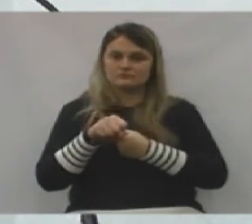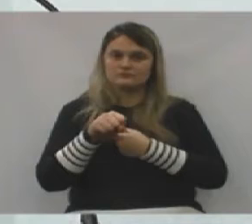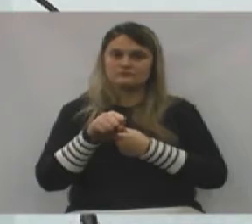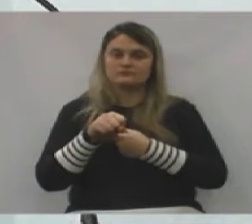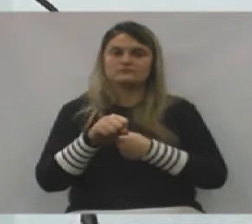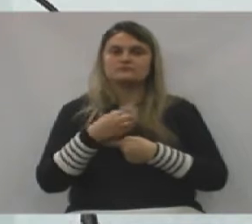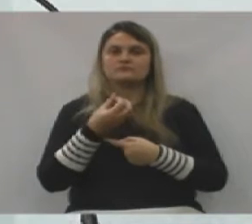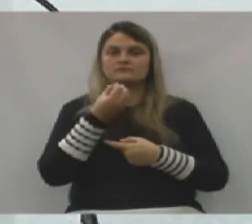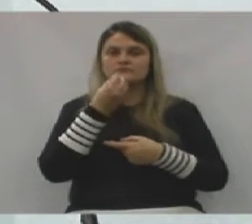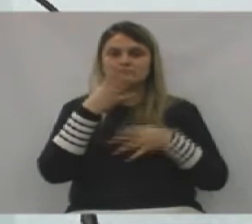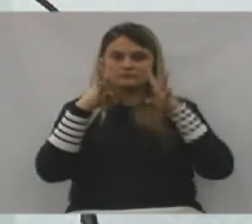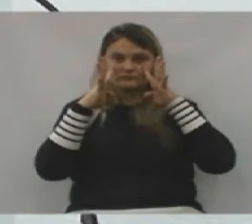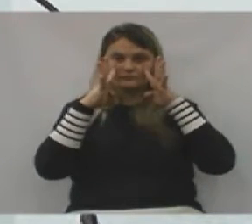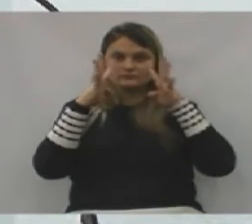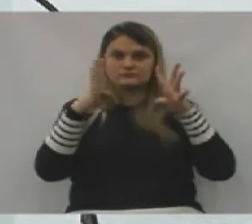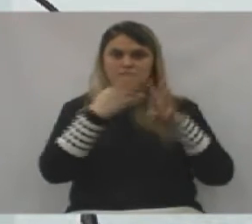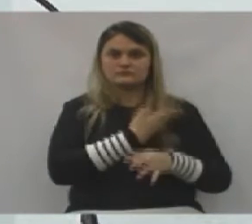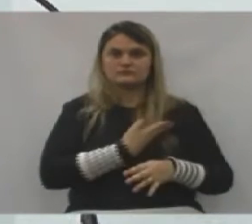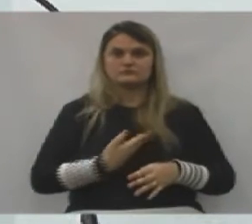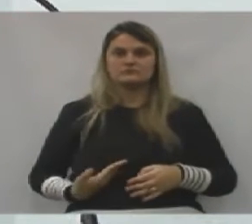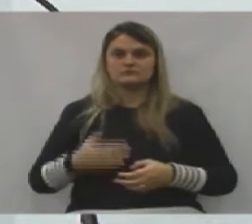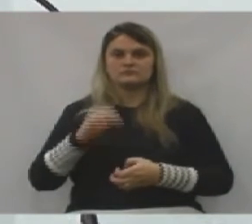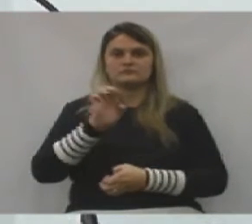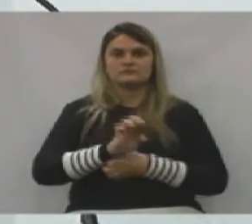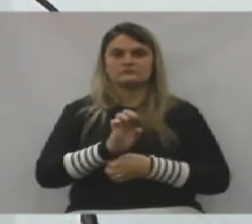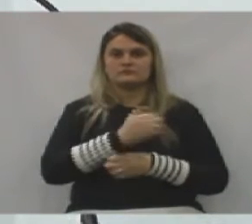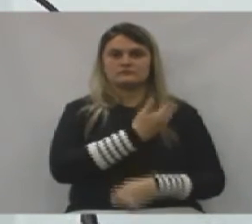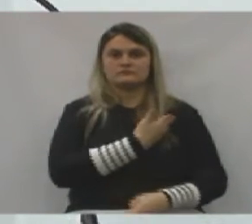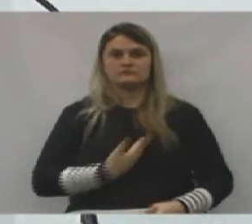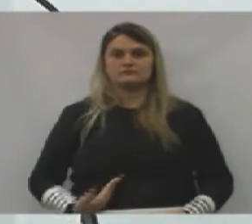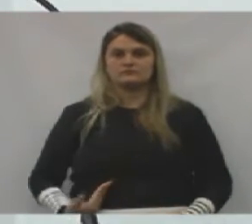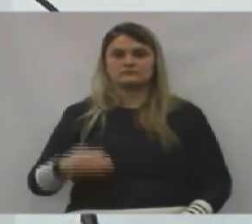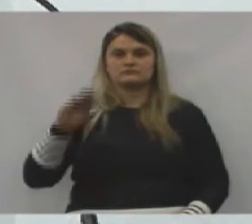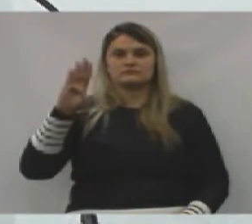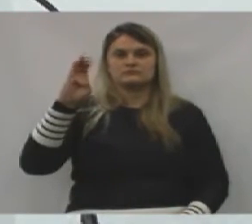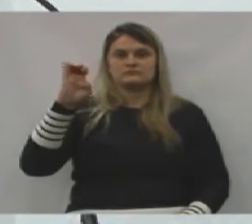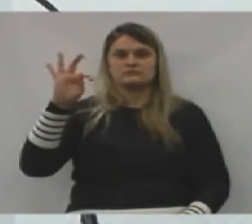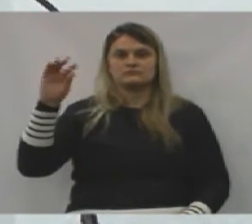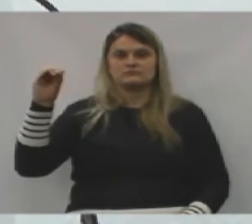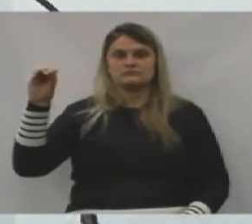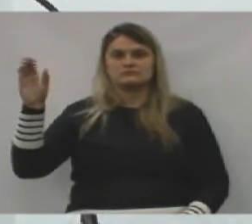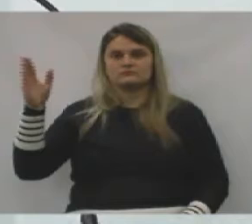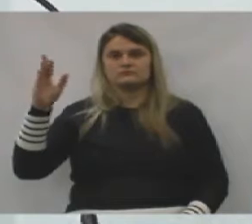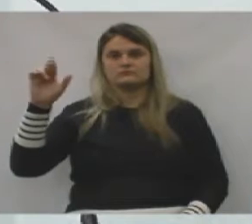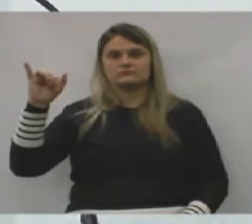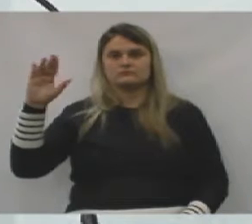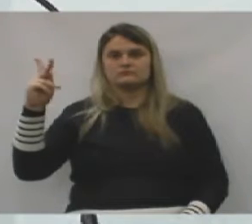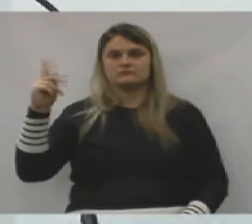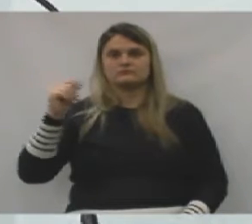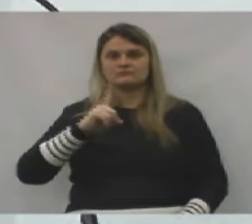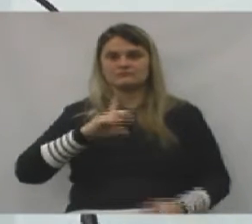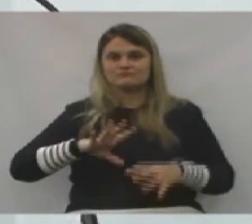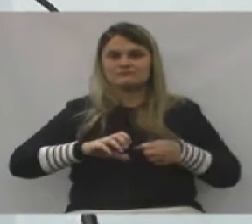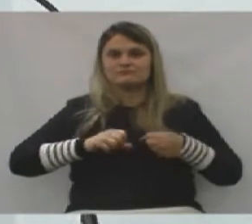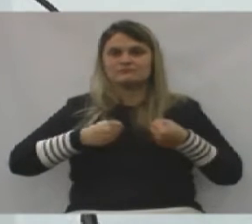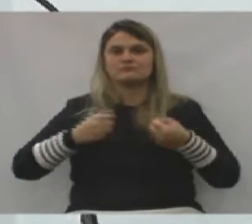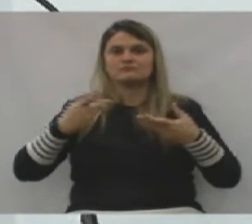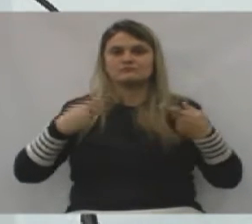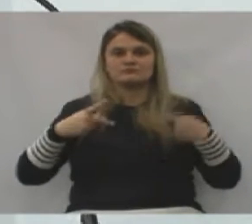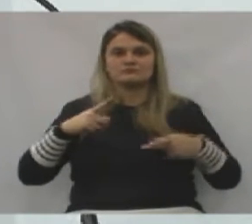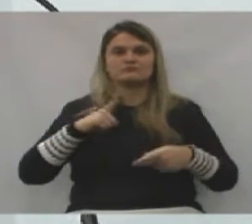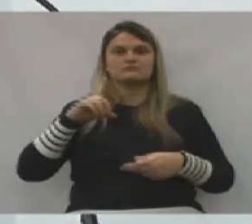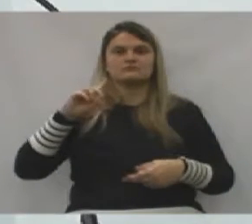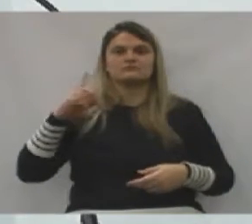uma boa atenção do governo do Estado, do governador Roberto Richa. Somos fortes politicamente. Temos deputado